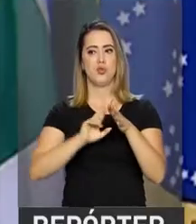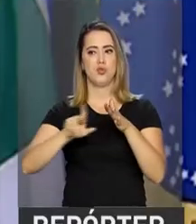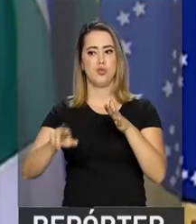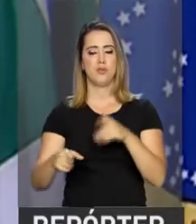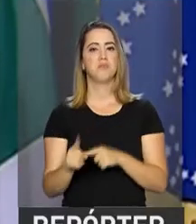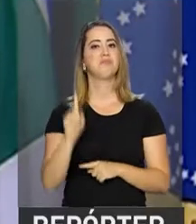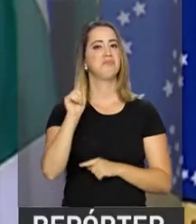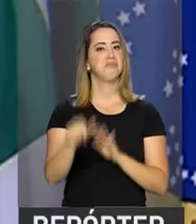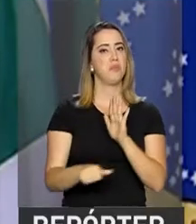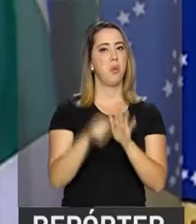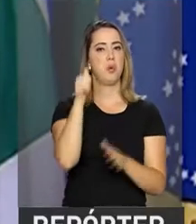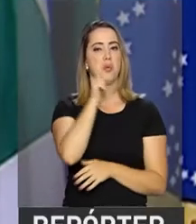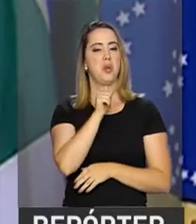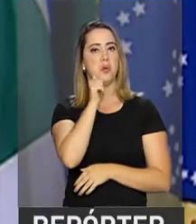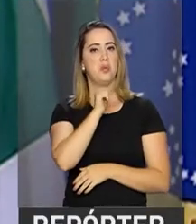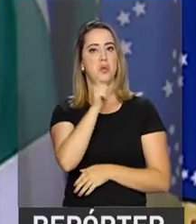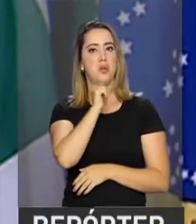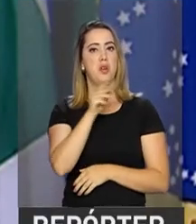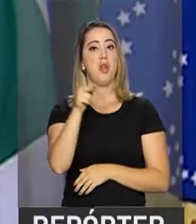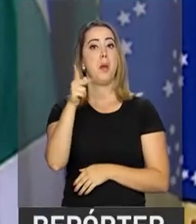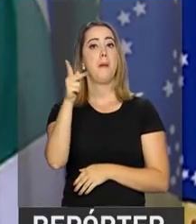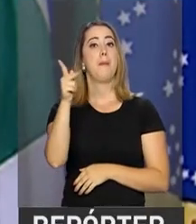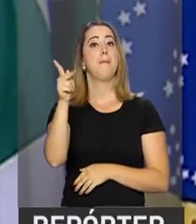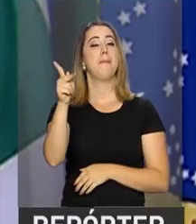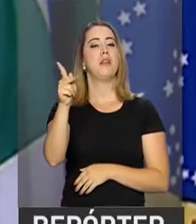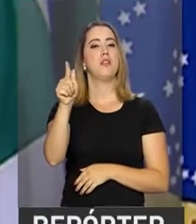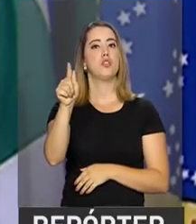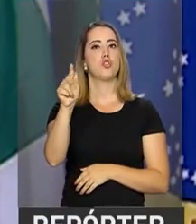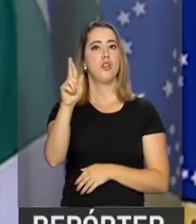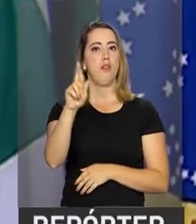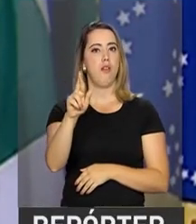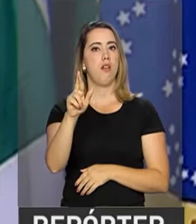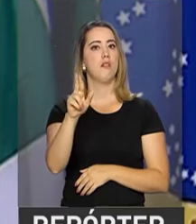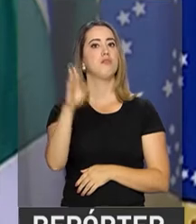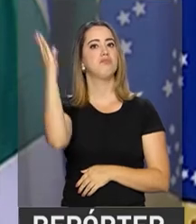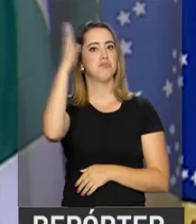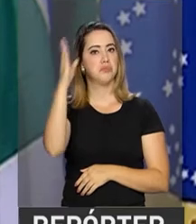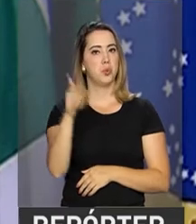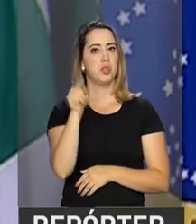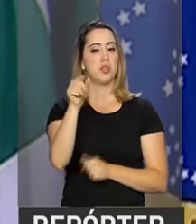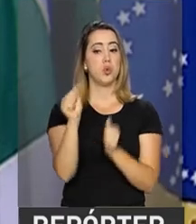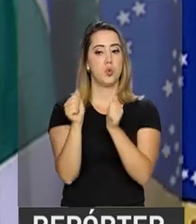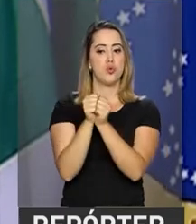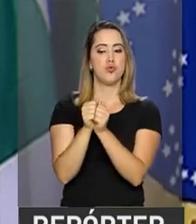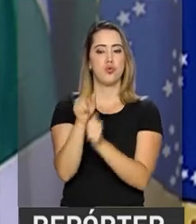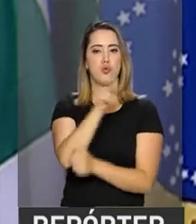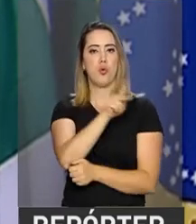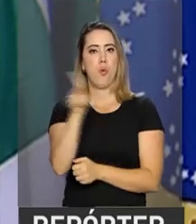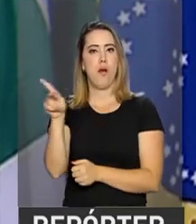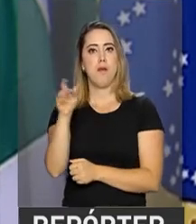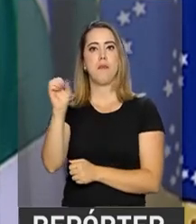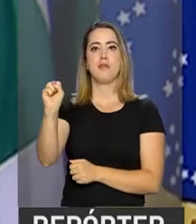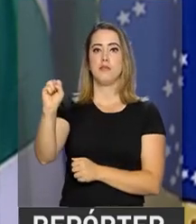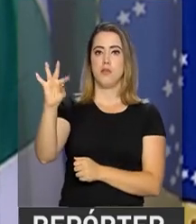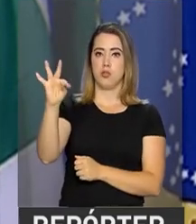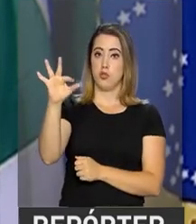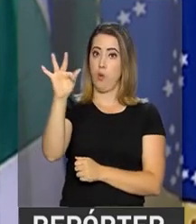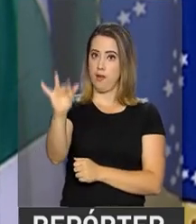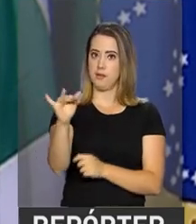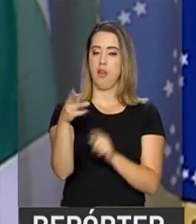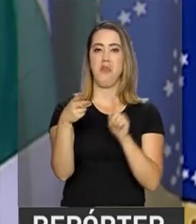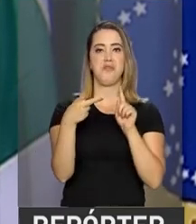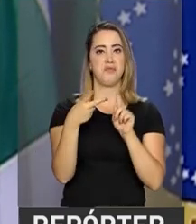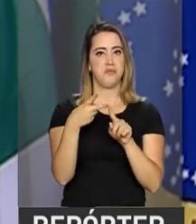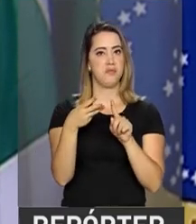É a primeira mulher a ser procuradora-geral da República. Ao lado da presidente da Corte Suprema, ao